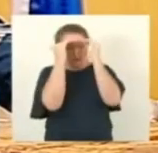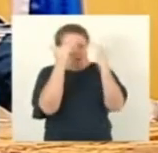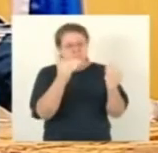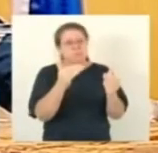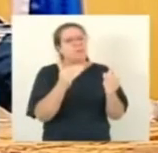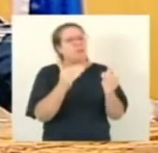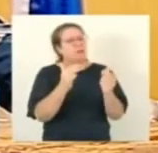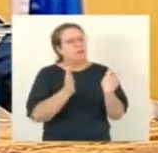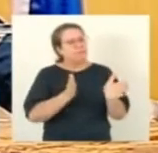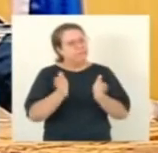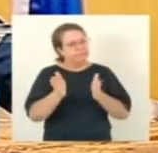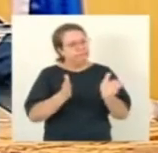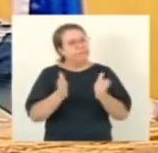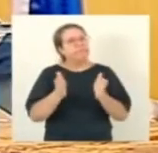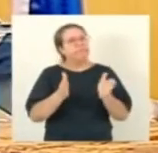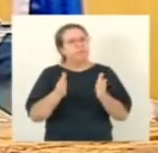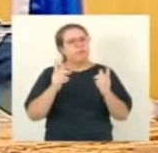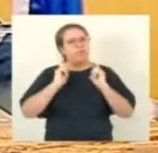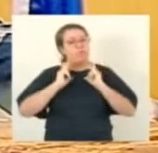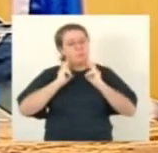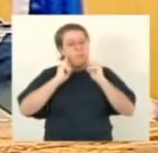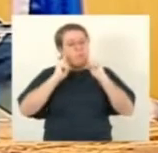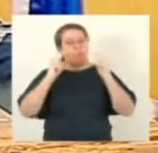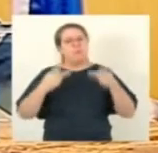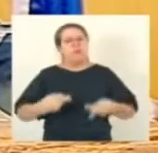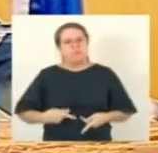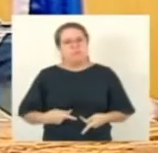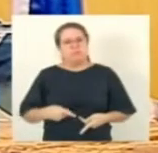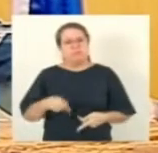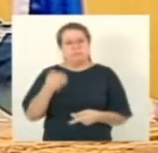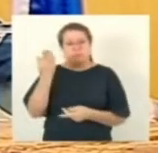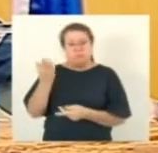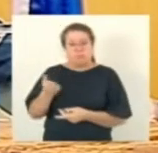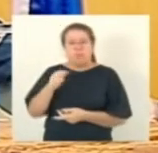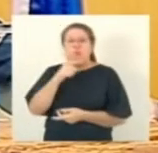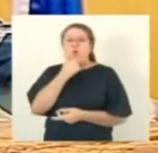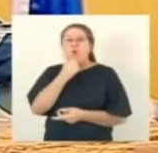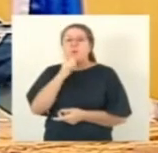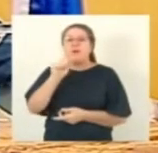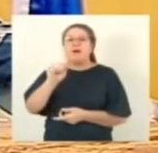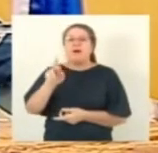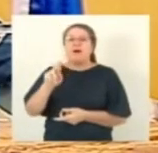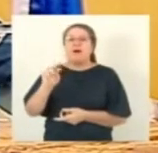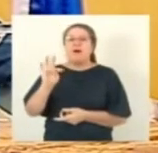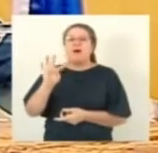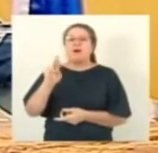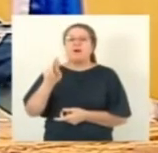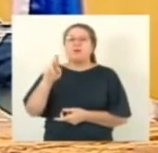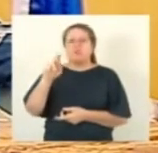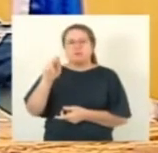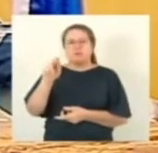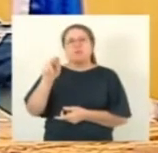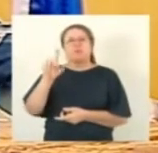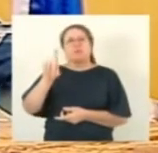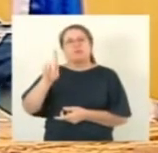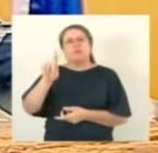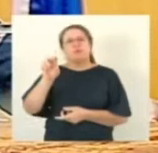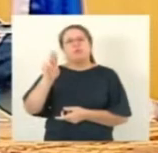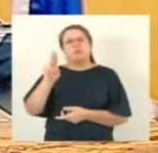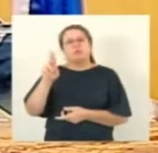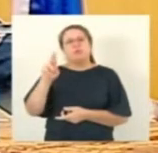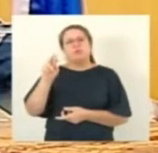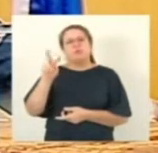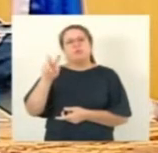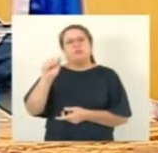limites da dignidade humana. Então, Arthur Duval, do Mamãe, falei que você pague pelo crime que você